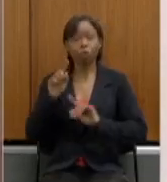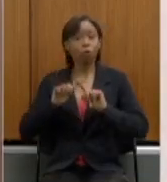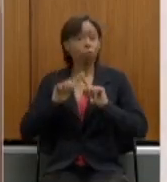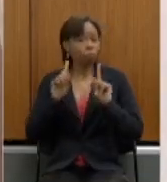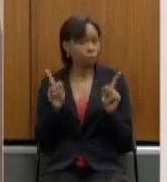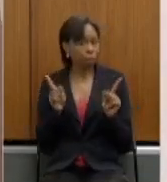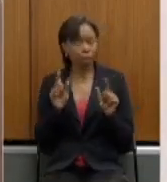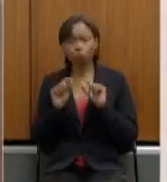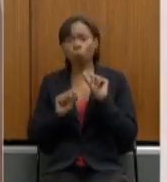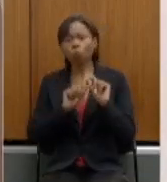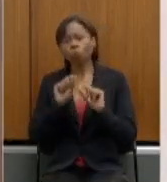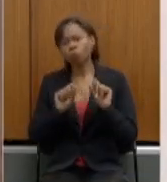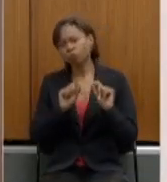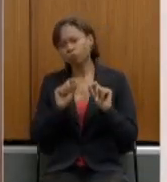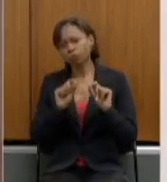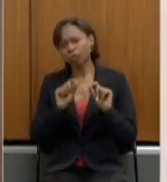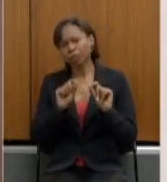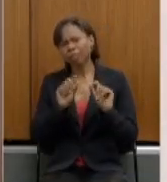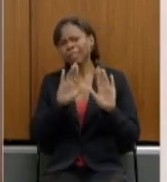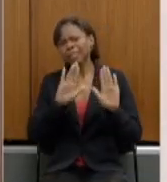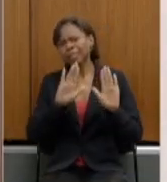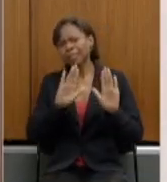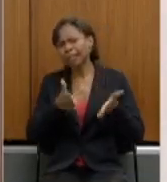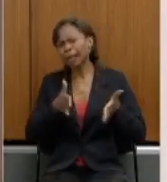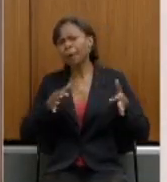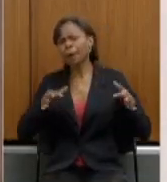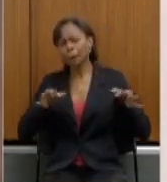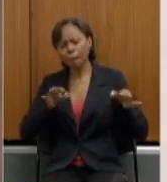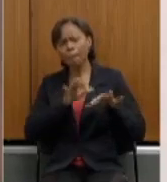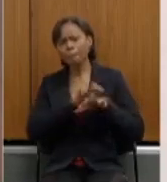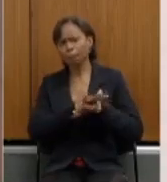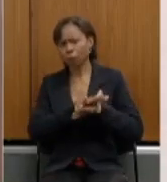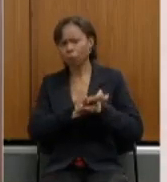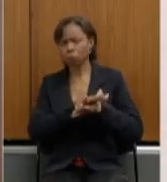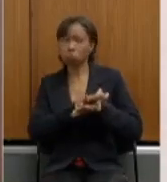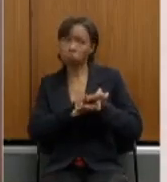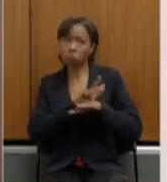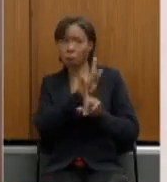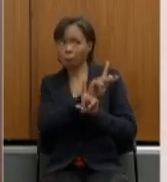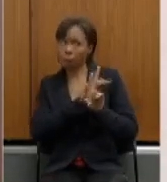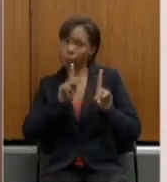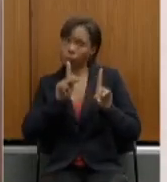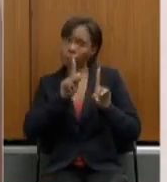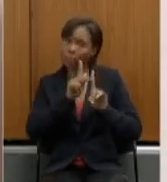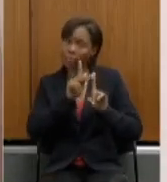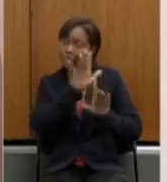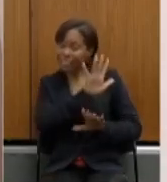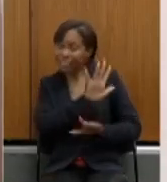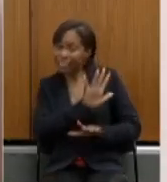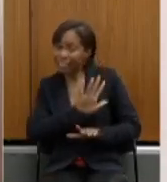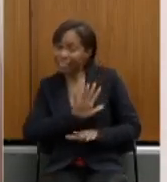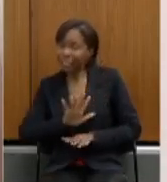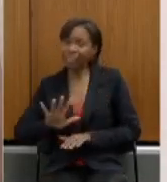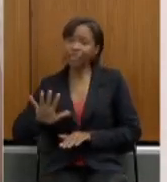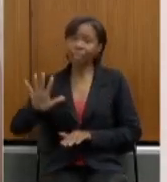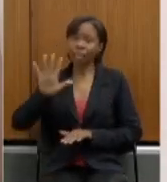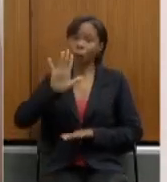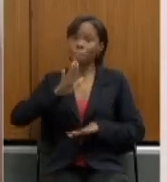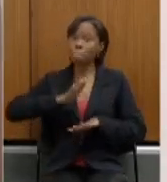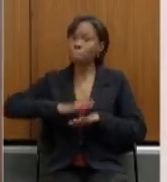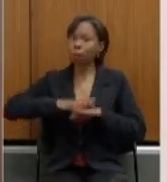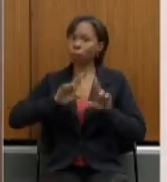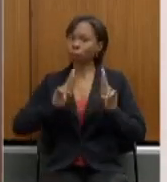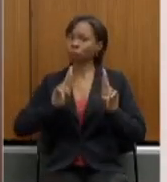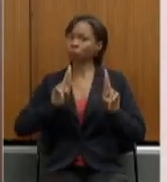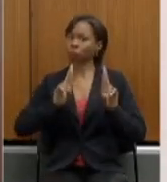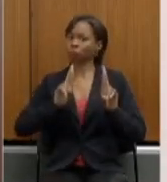aqui para possibilitar uma previdência generalizada mais responsável